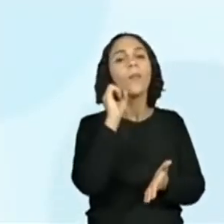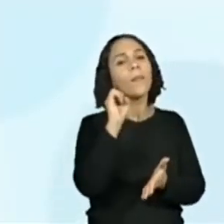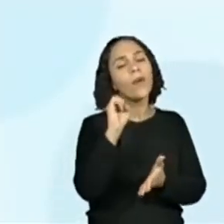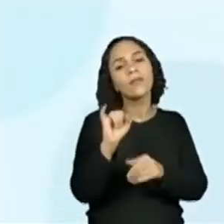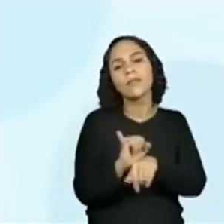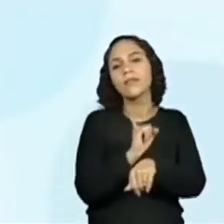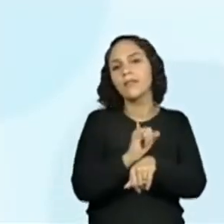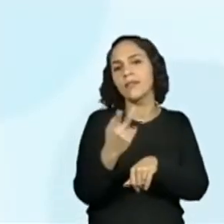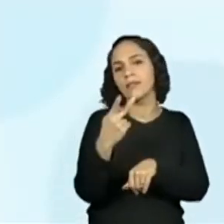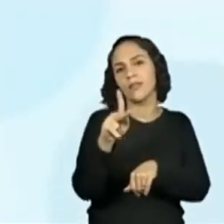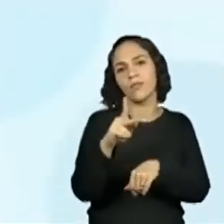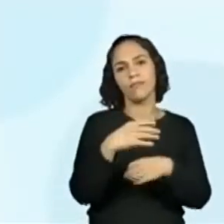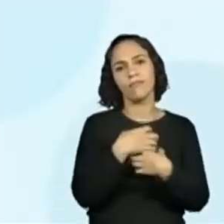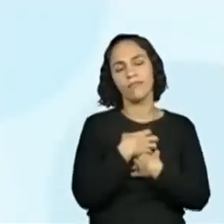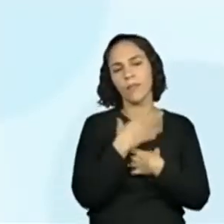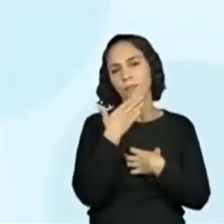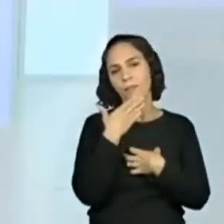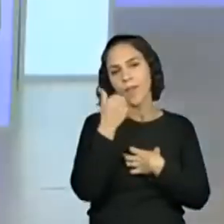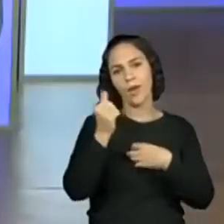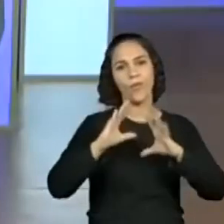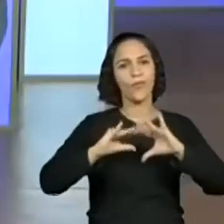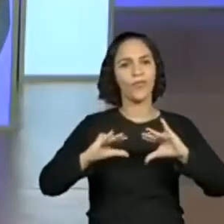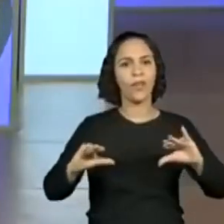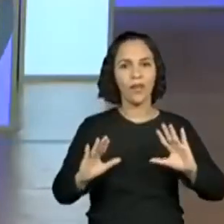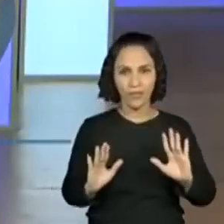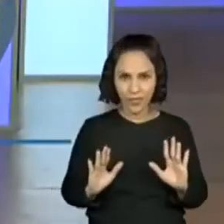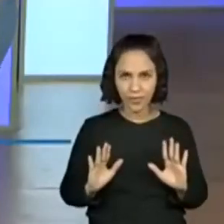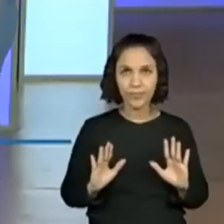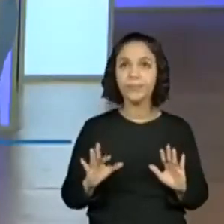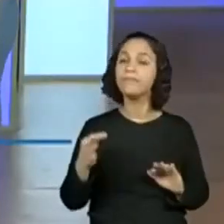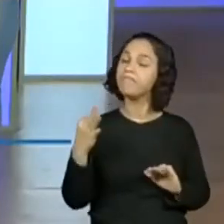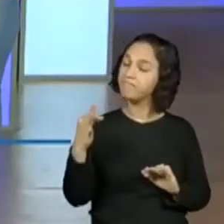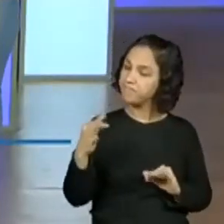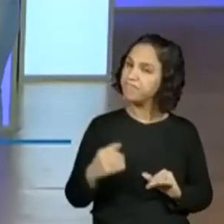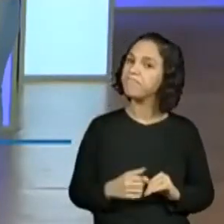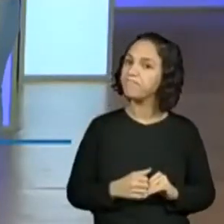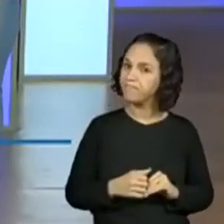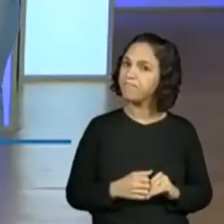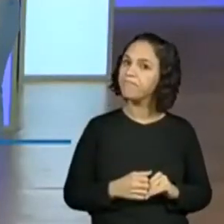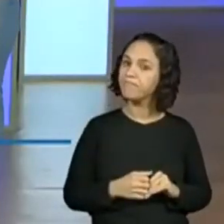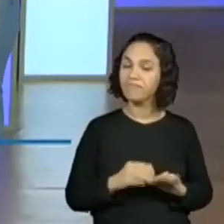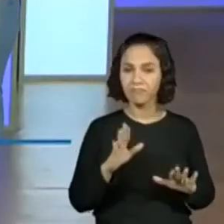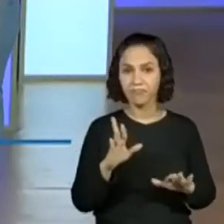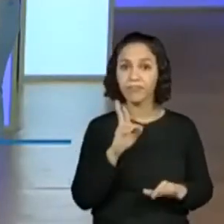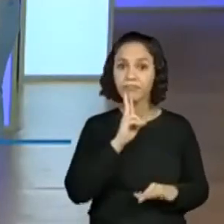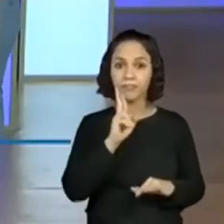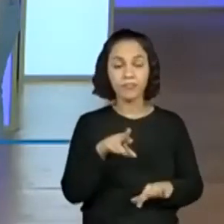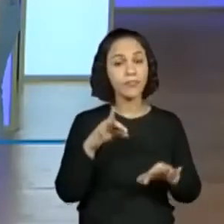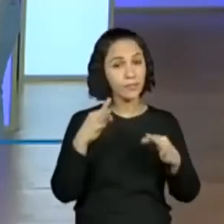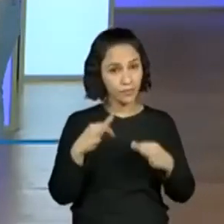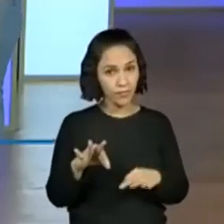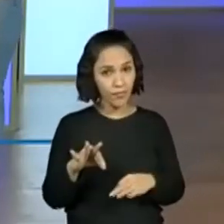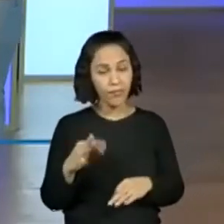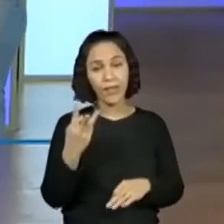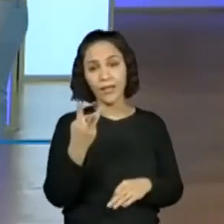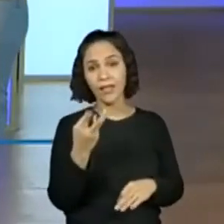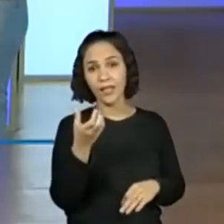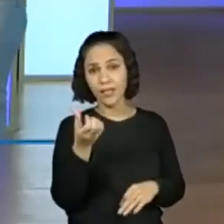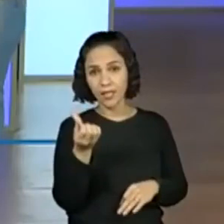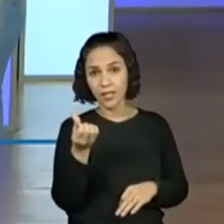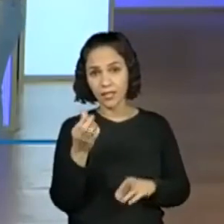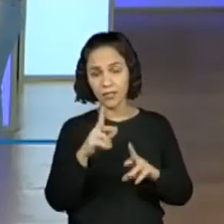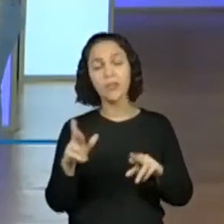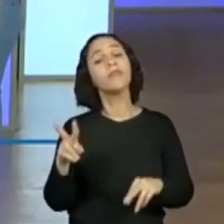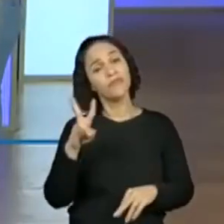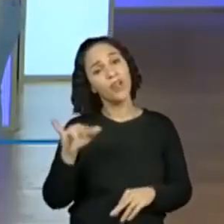estratégia que ele vai utilizar. O jeito que ele se sentir mais confortável. Isso mesmo. Ele vai chegar na resposta correta, que são 36 possibilidades?